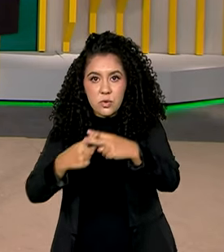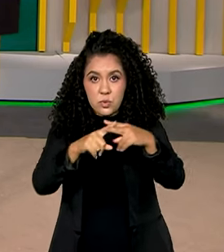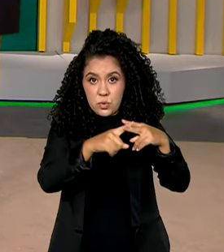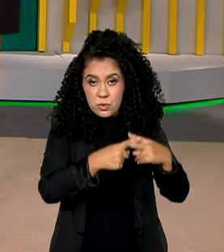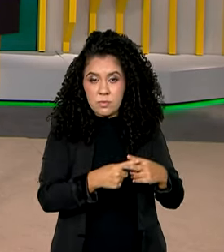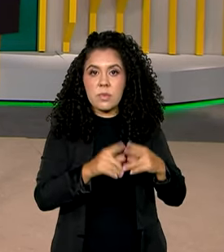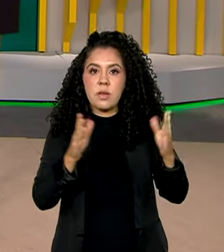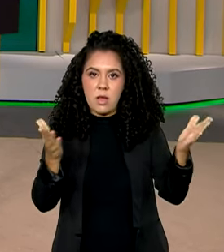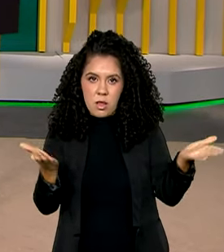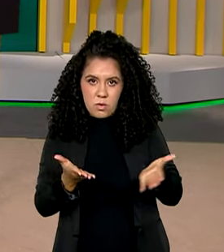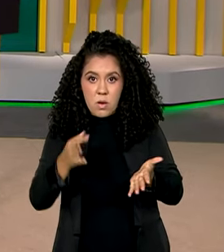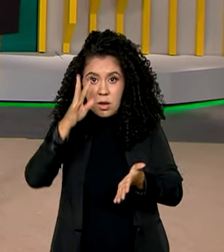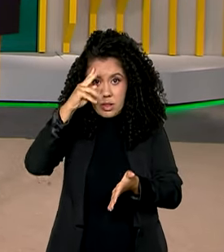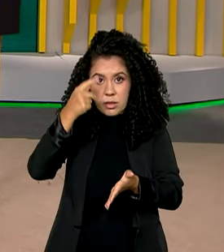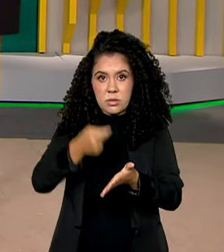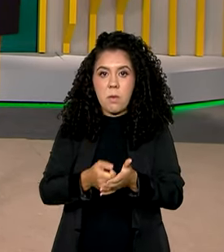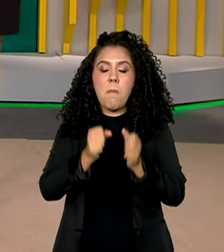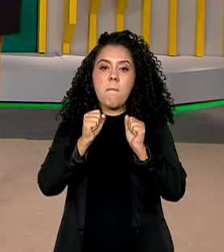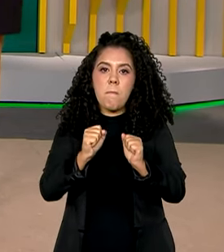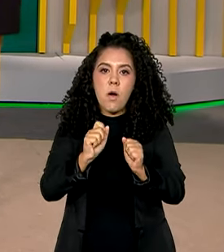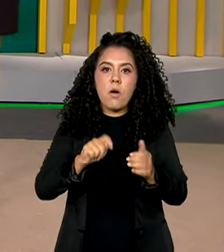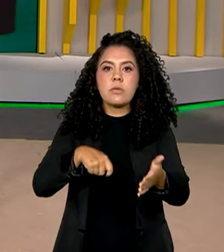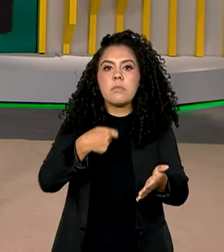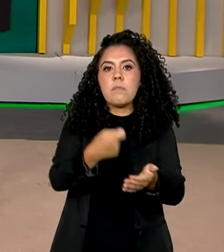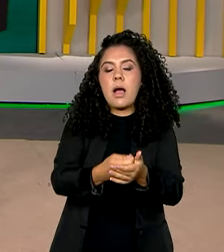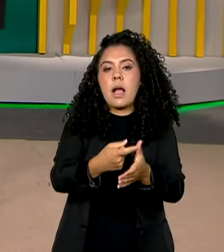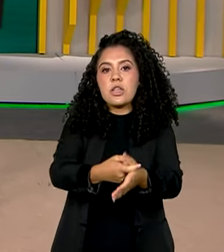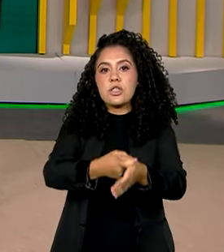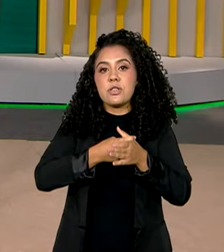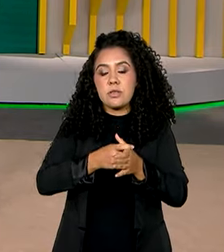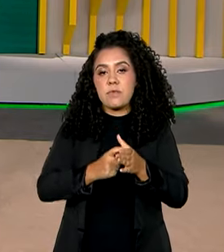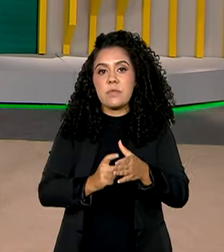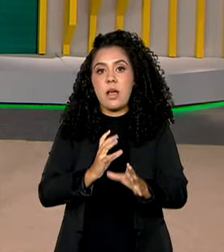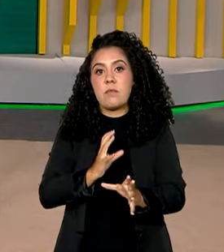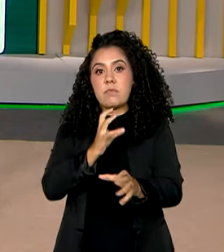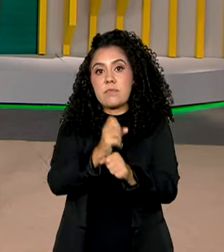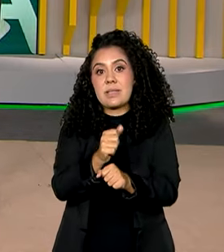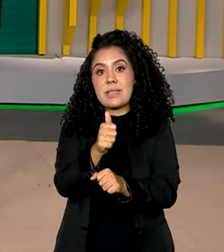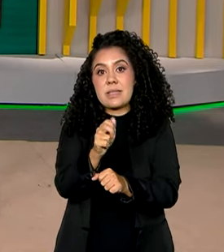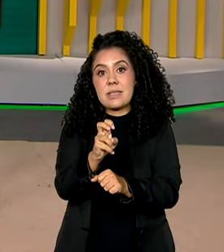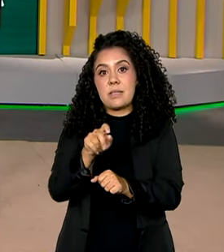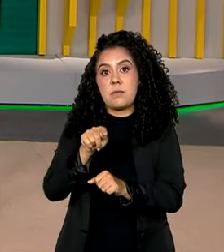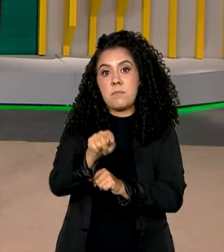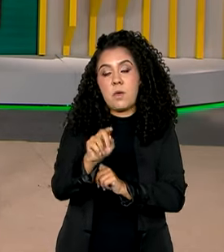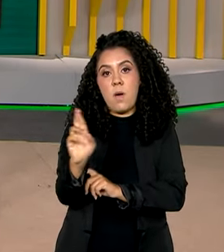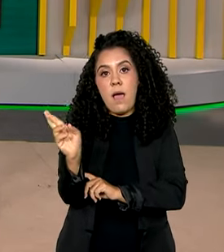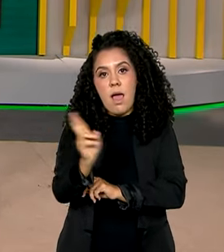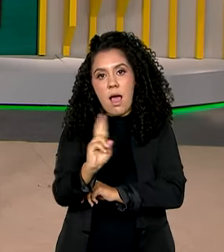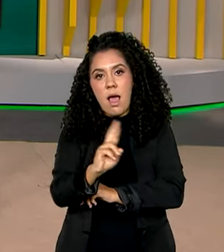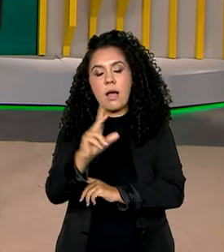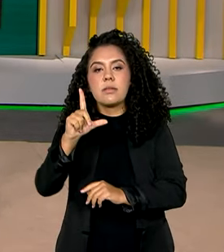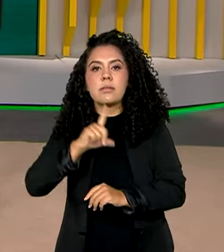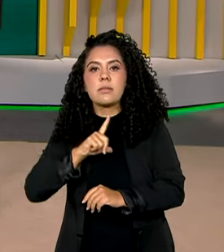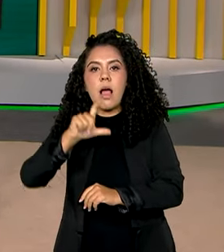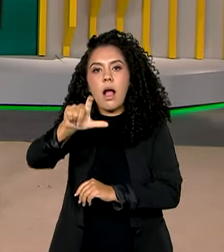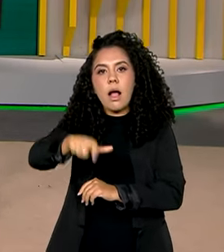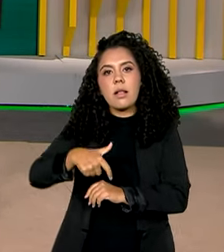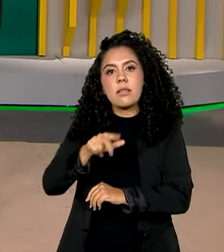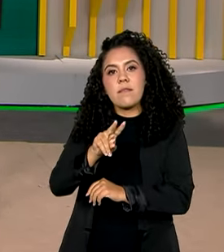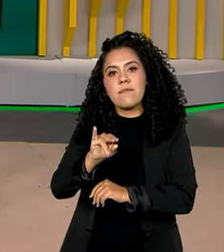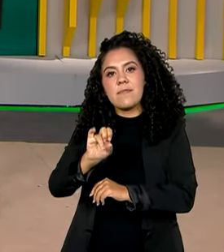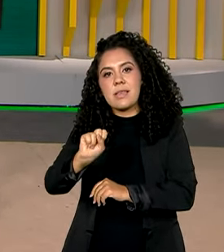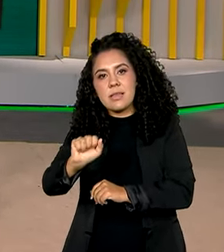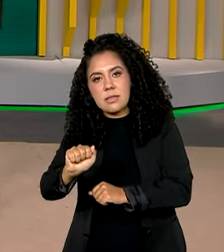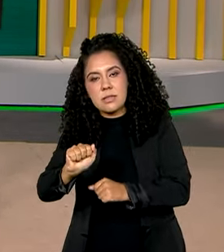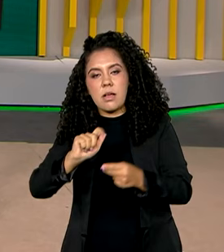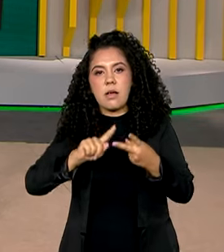essa medida, Ana, podem ser pagos débitos de até 15 mil reais com cartões das bandeiras Visa, Mastercard, Elo